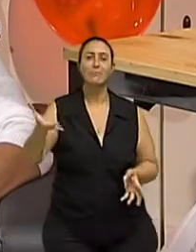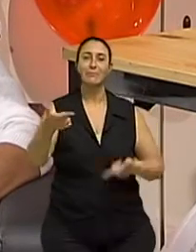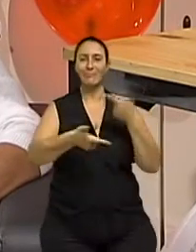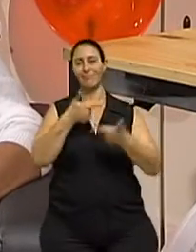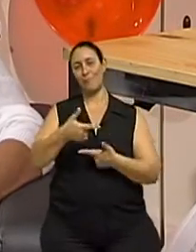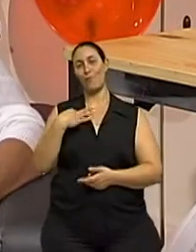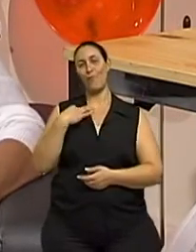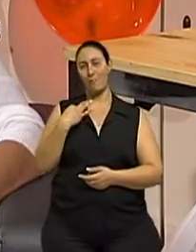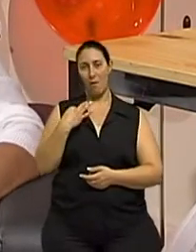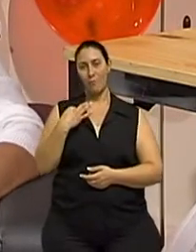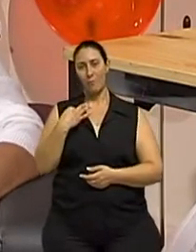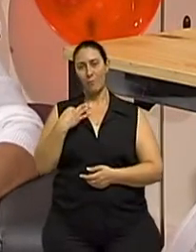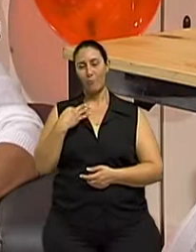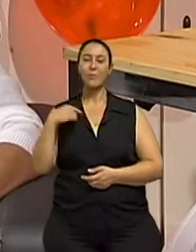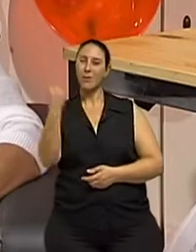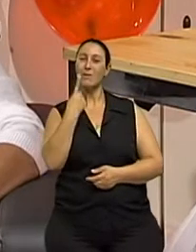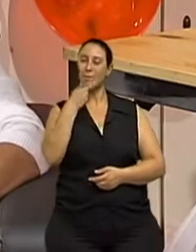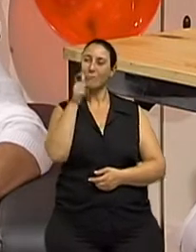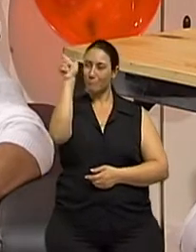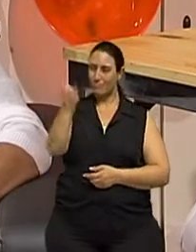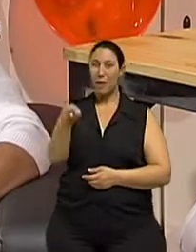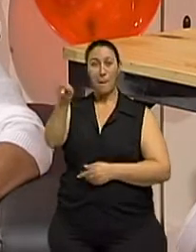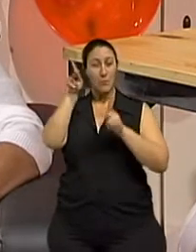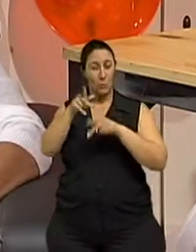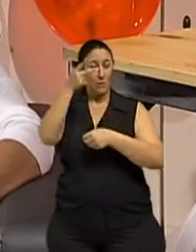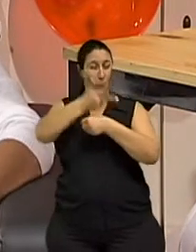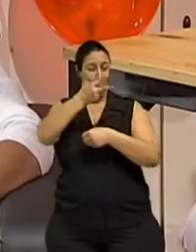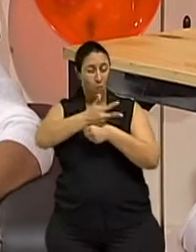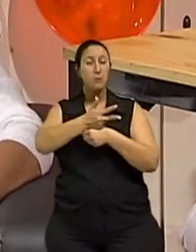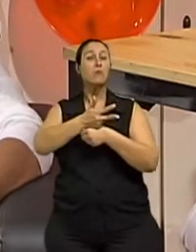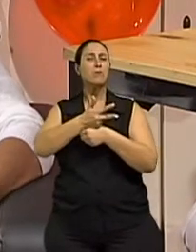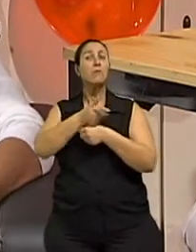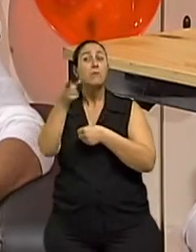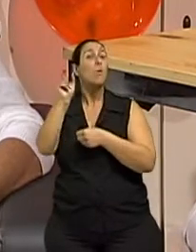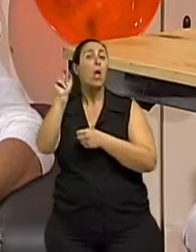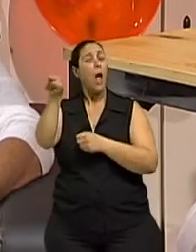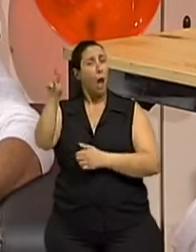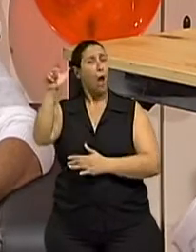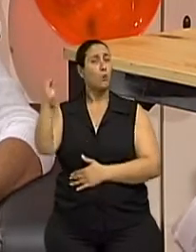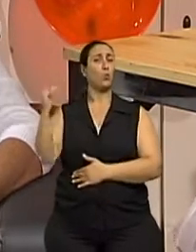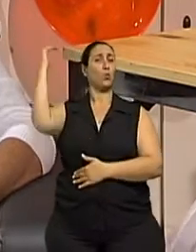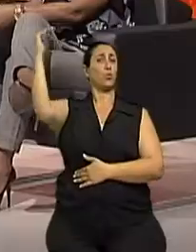a pessoa que nós chamamos de idosa, antes de mais nada, é uma pessoa adulta.